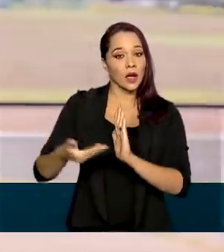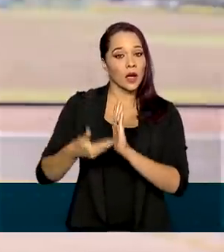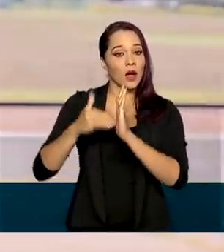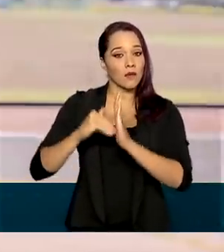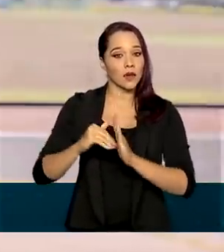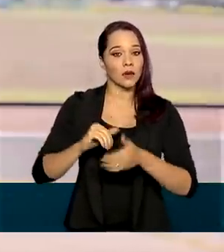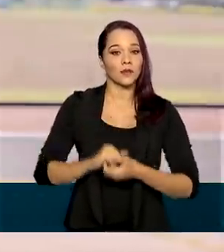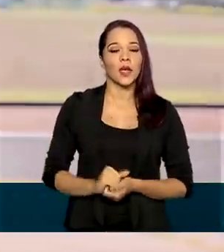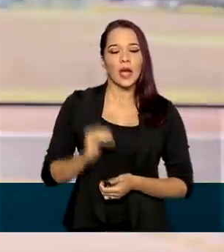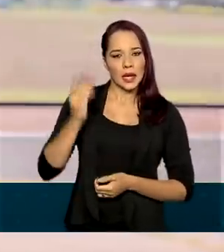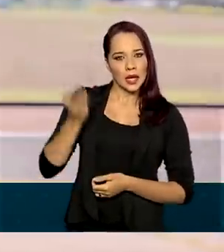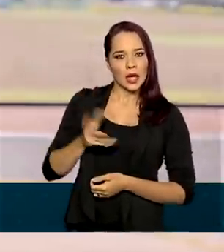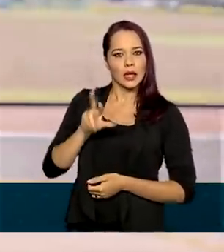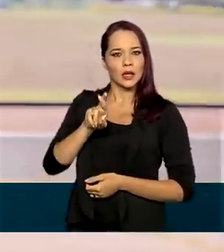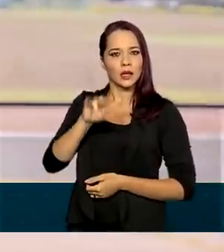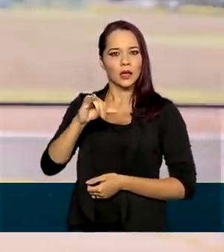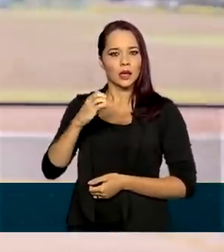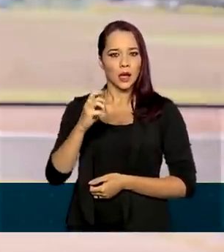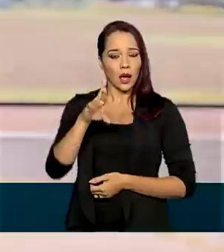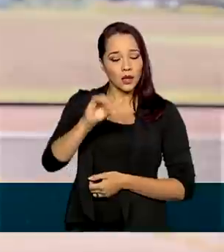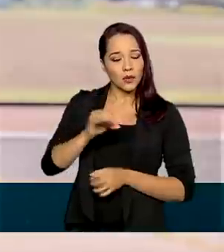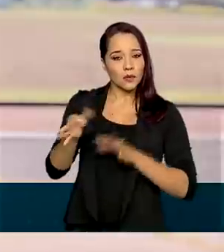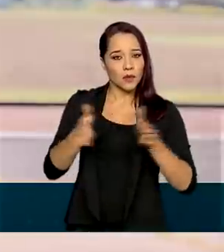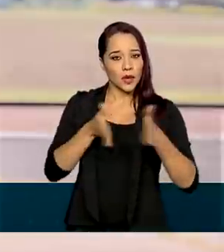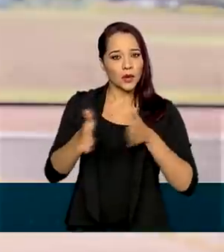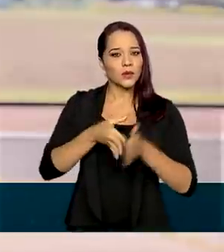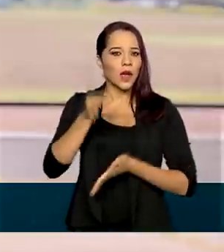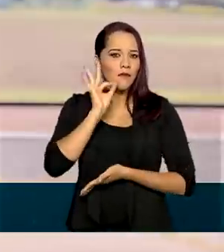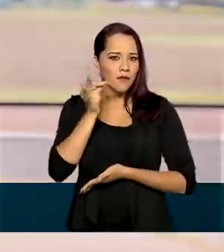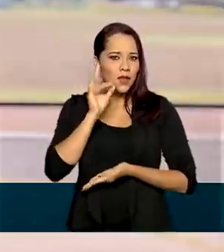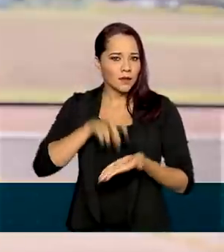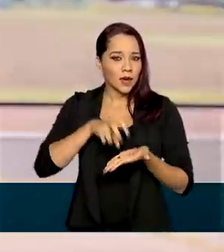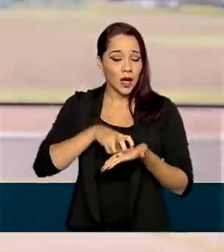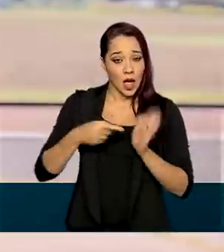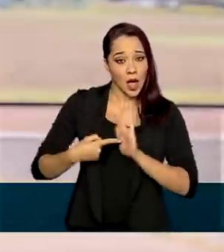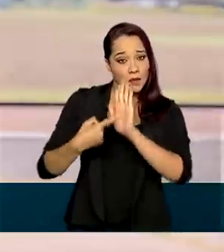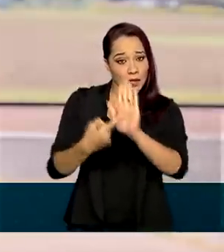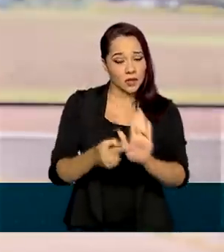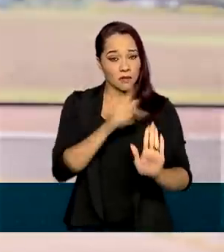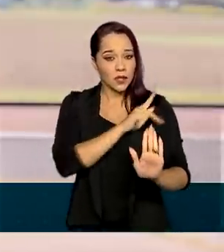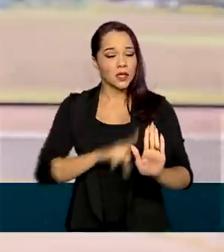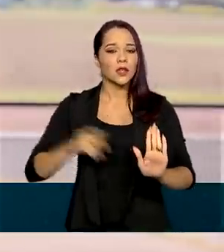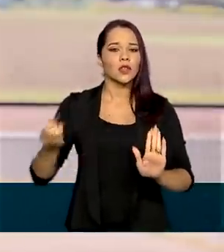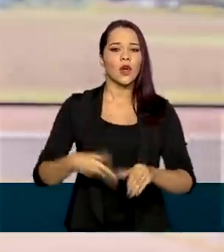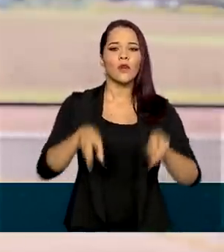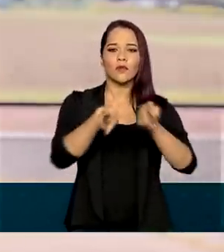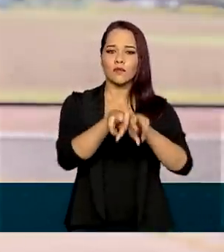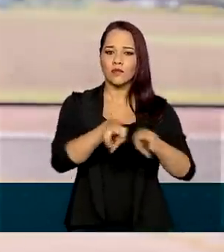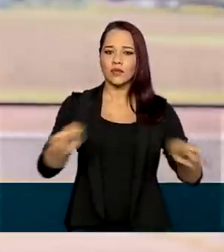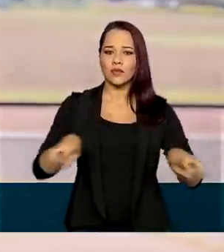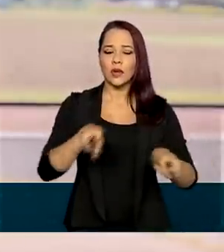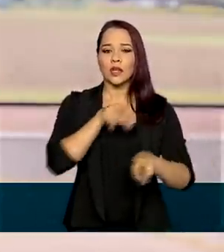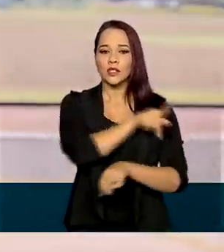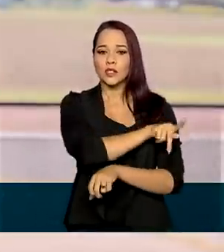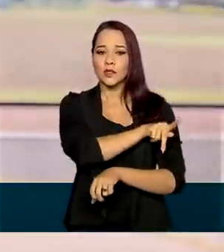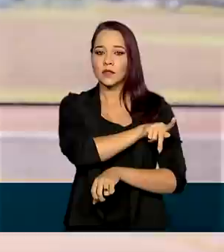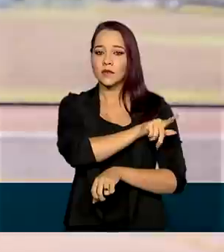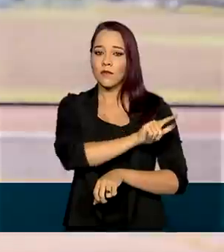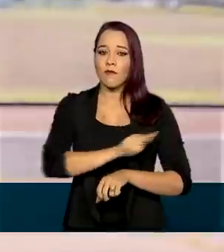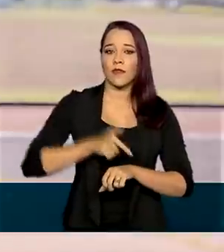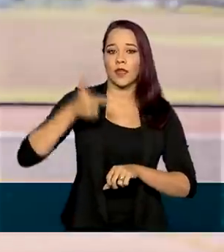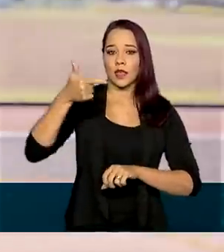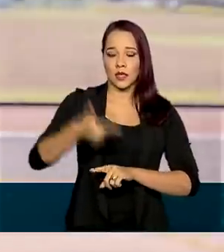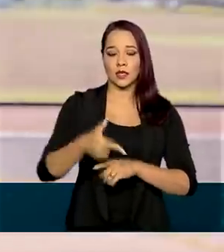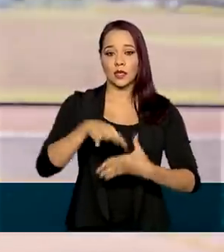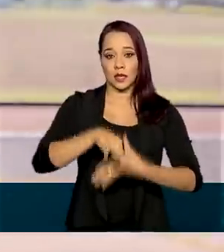E Ricardo Barros, durante o café da manhã apresenta ao presidente a nova bancada de vice-líderes. Daqui a